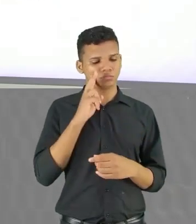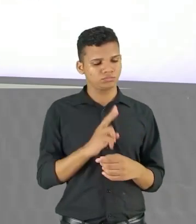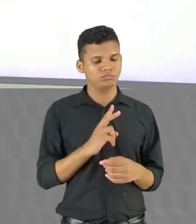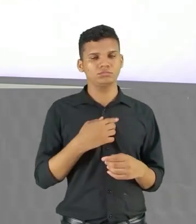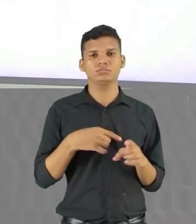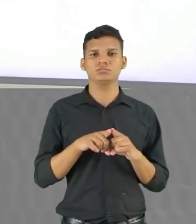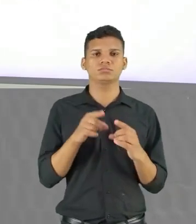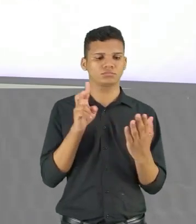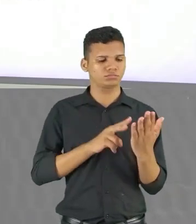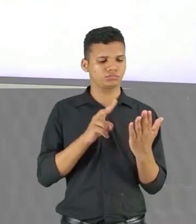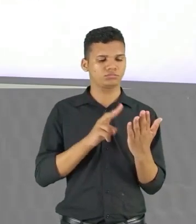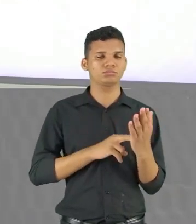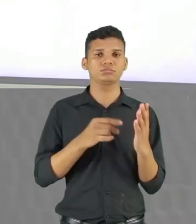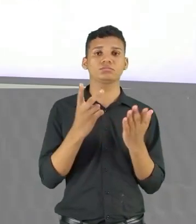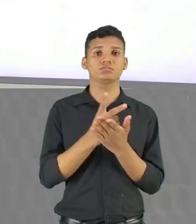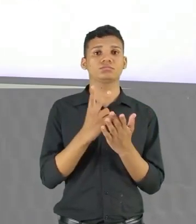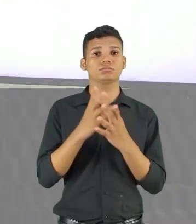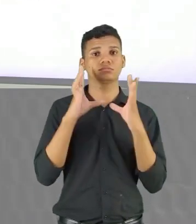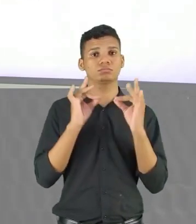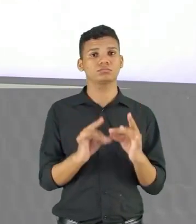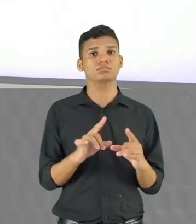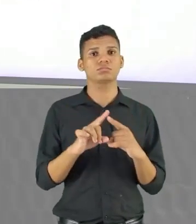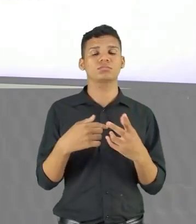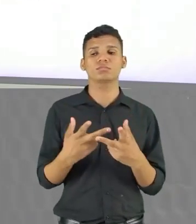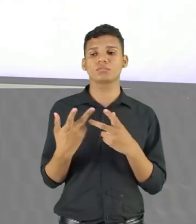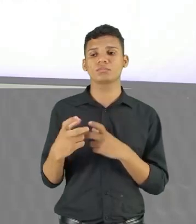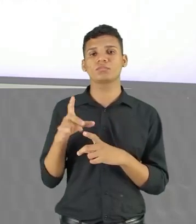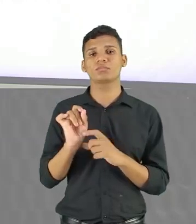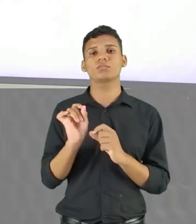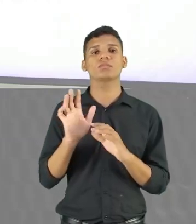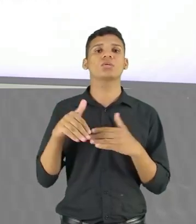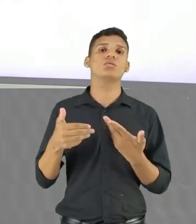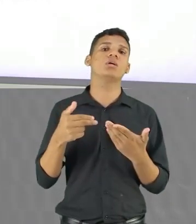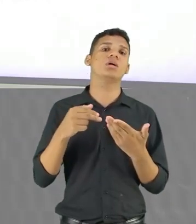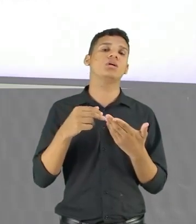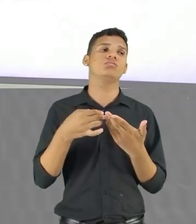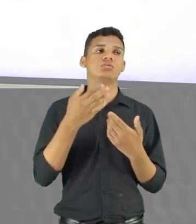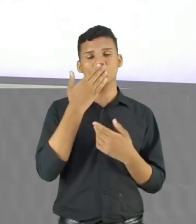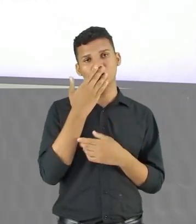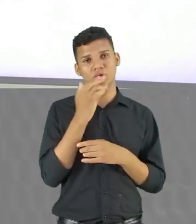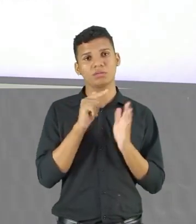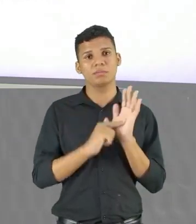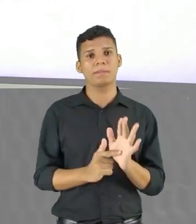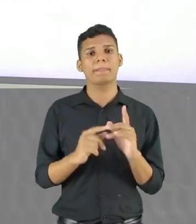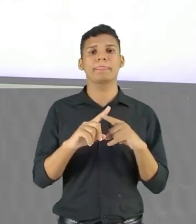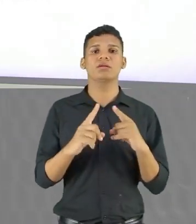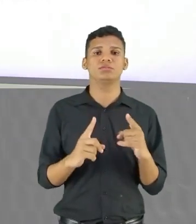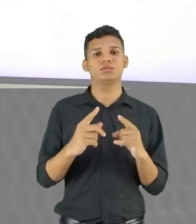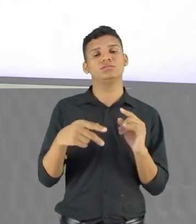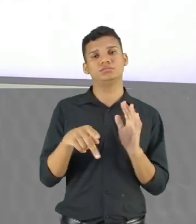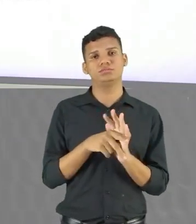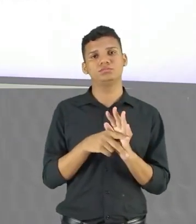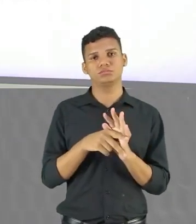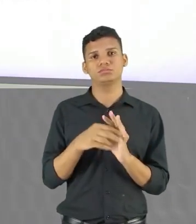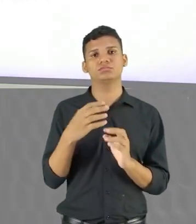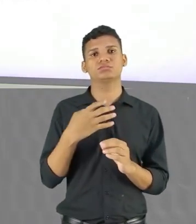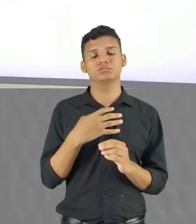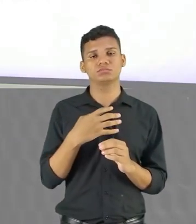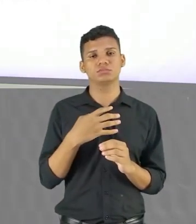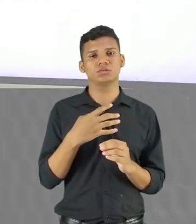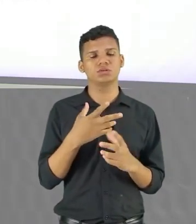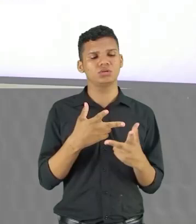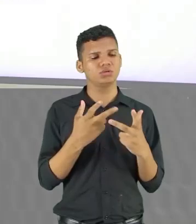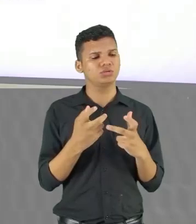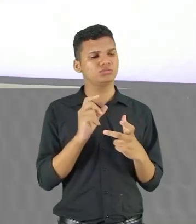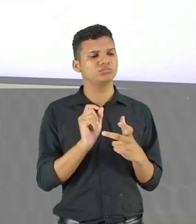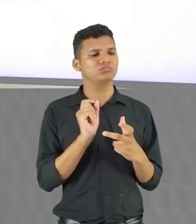leitura Mais detalhada E ver o que é que Essas cores estão Representando O que é que elas estão Contribuindo Para o efeito de sentido Apresentado aqui